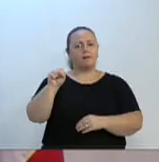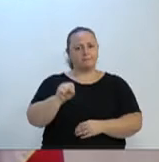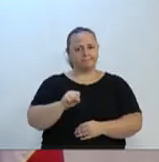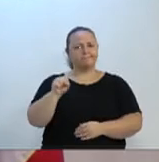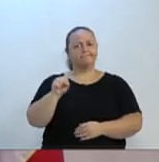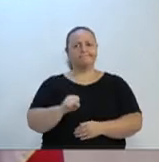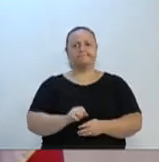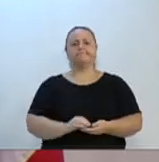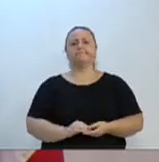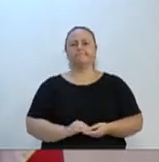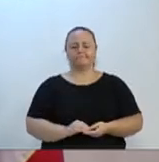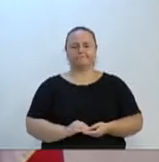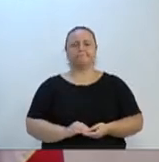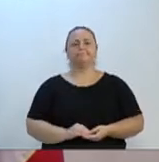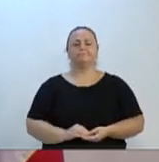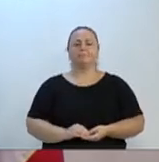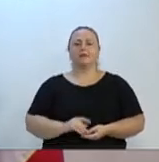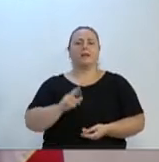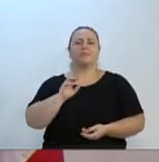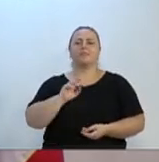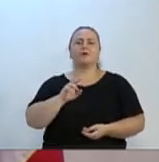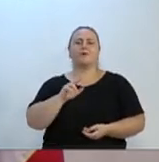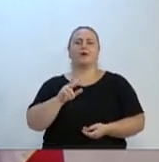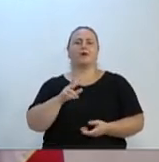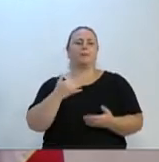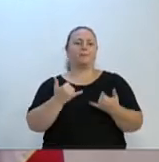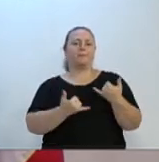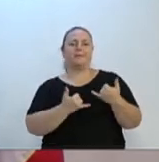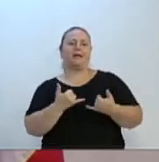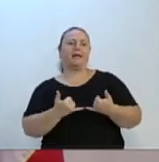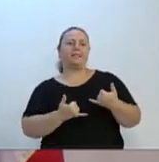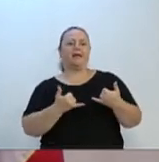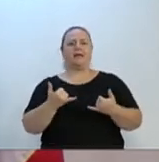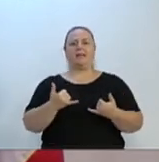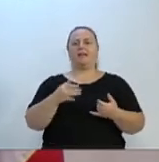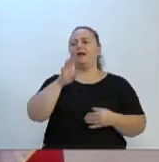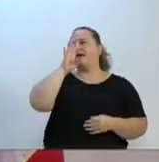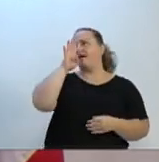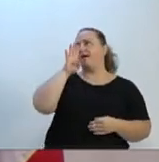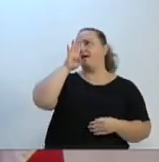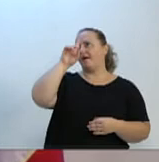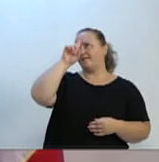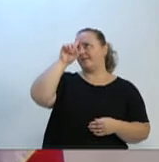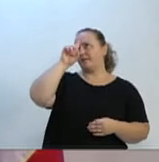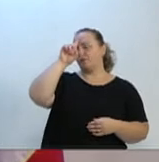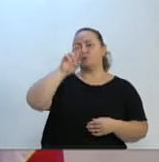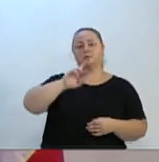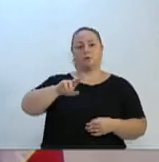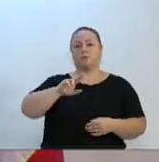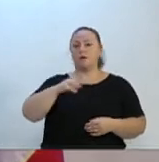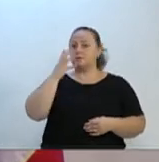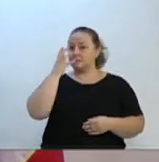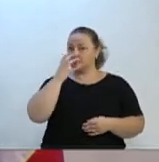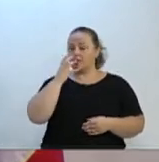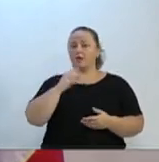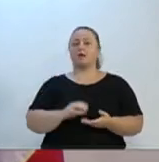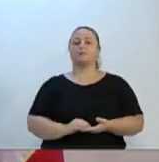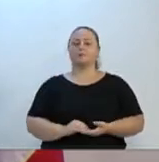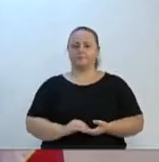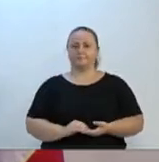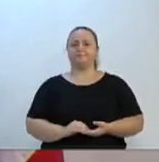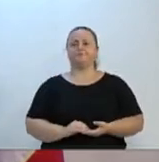invenção, isso não é uma brincadeira, isso é uma coisa muito séria e que reflete